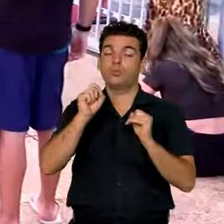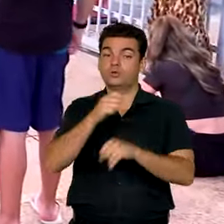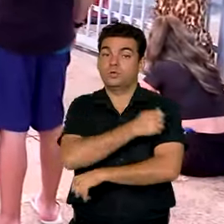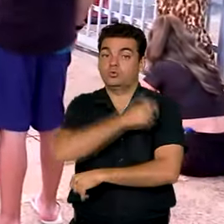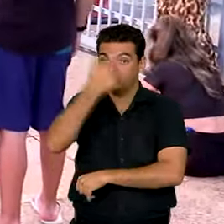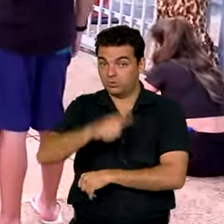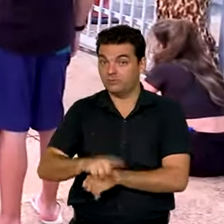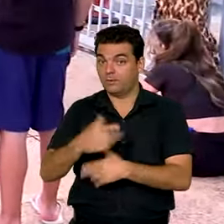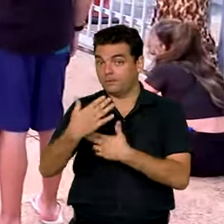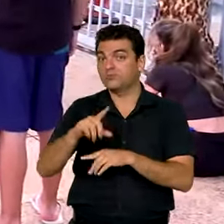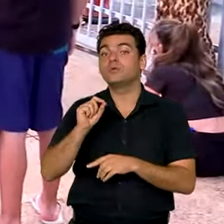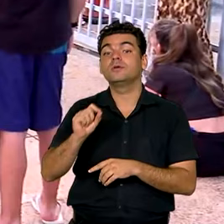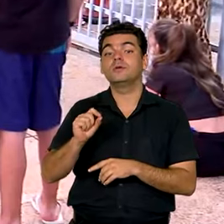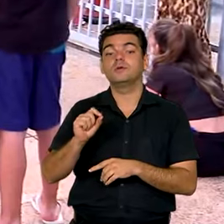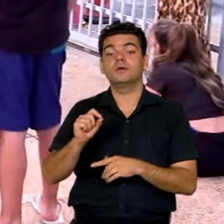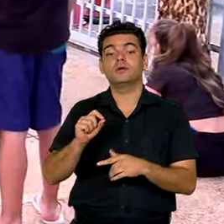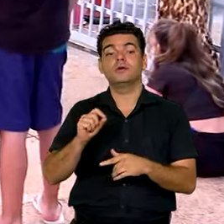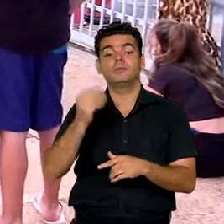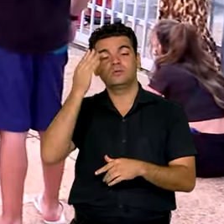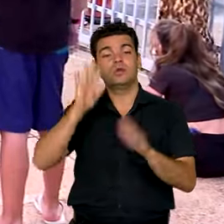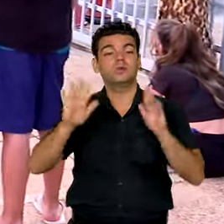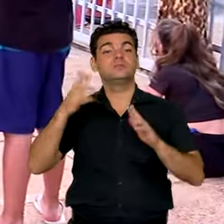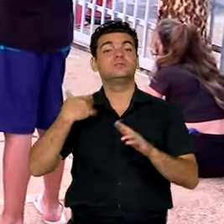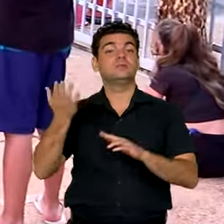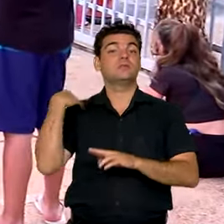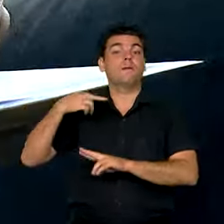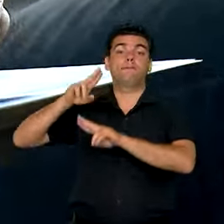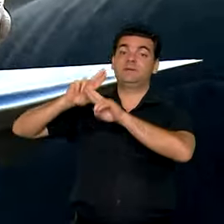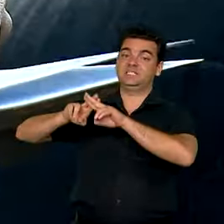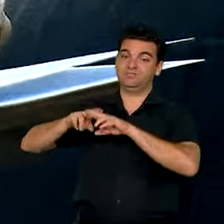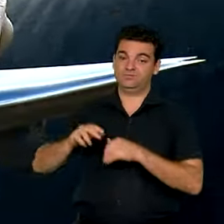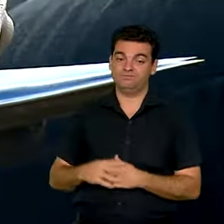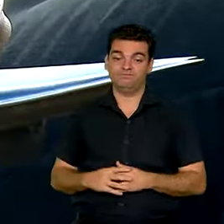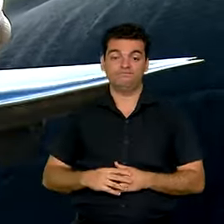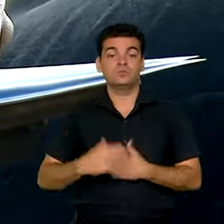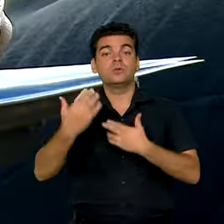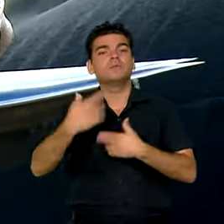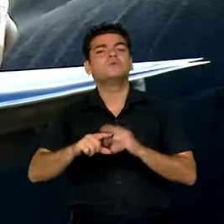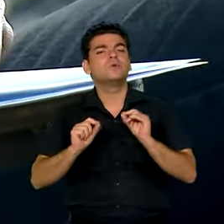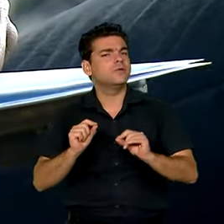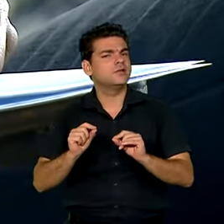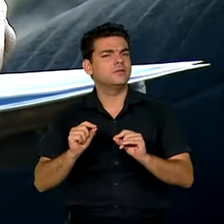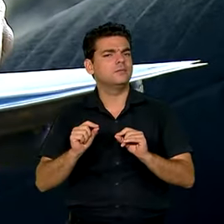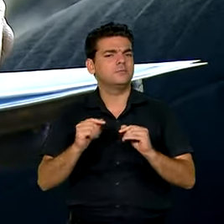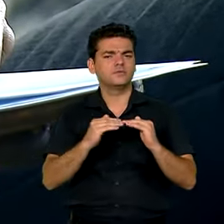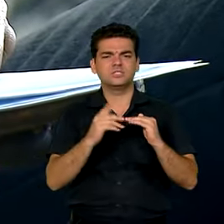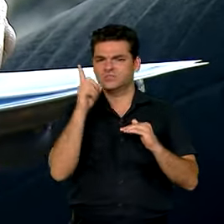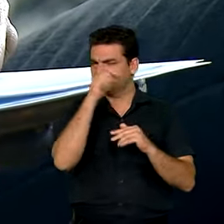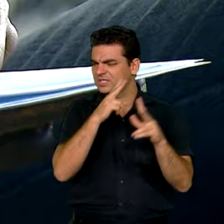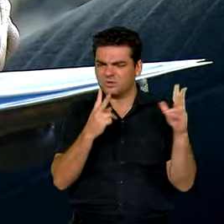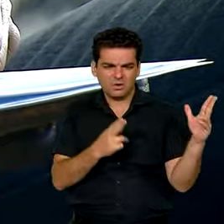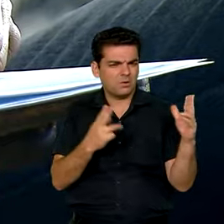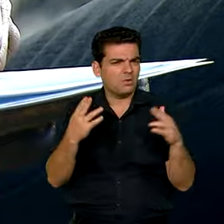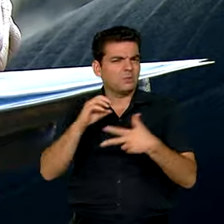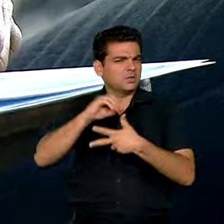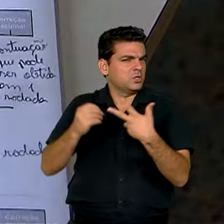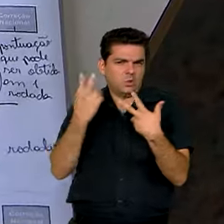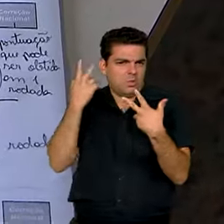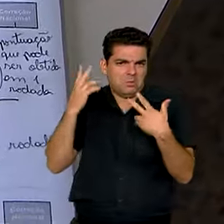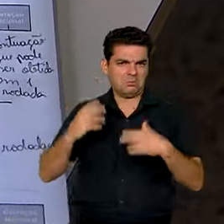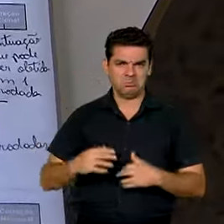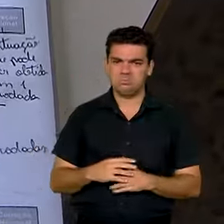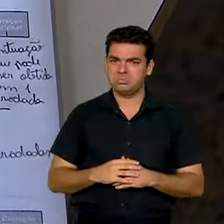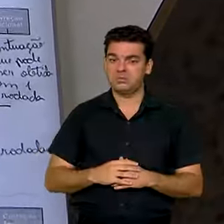terça e quarta-feira, os candidatos privados de liberdade. As provas mantêm o mesmo nível de dificuldade do Enem regular.